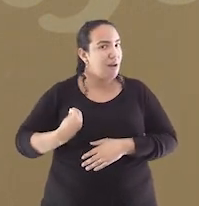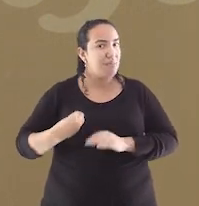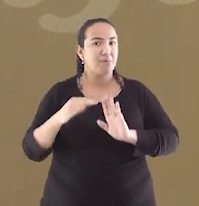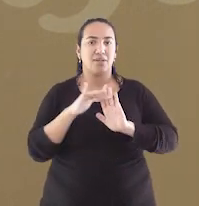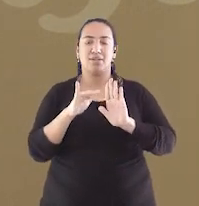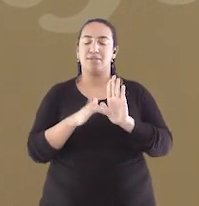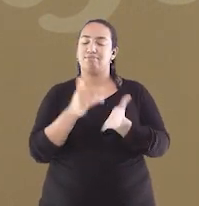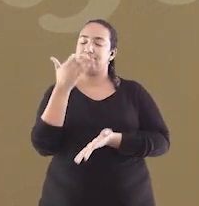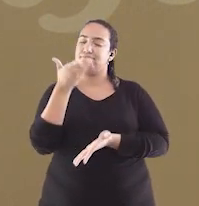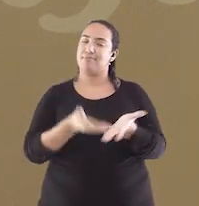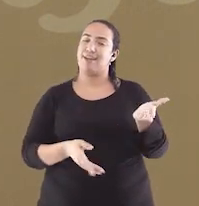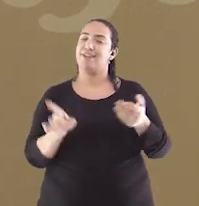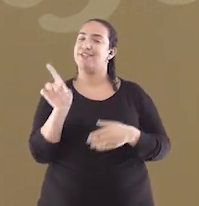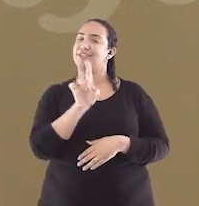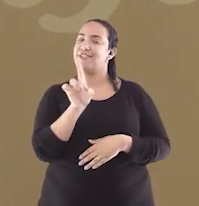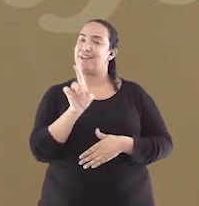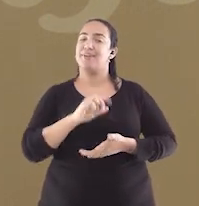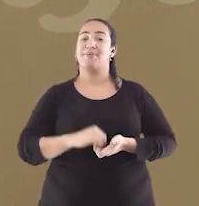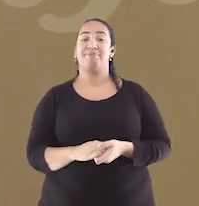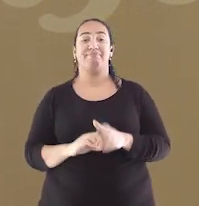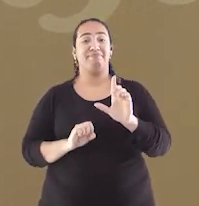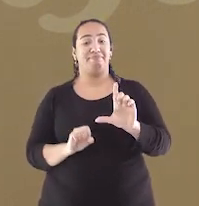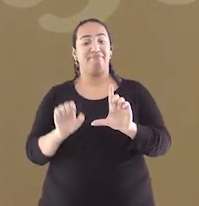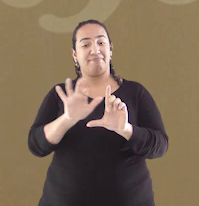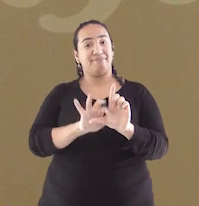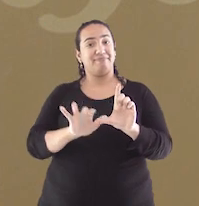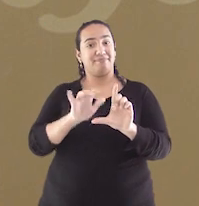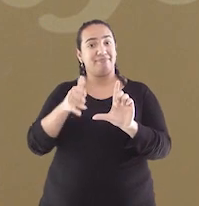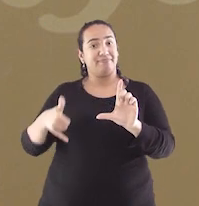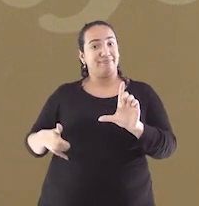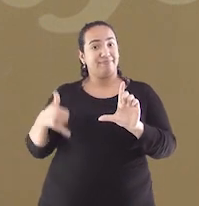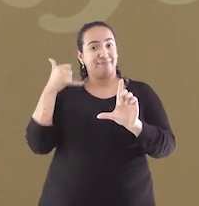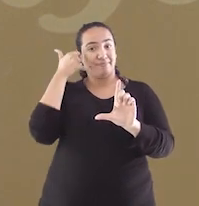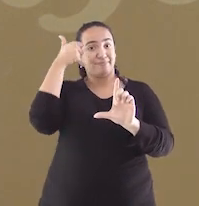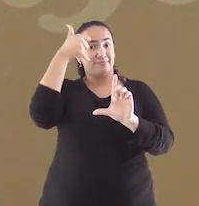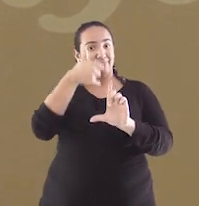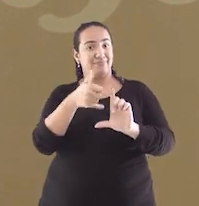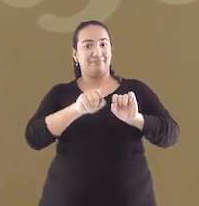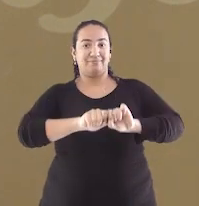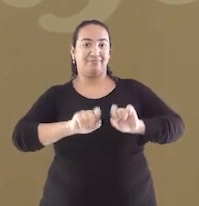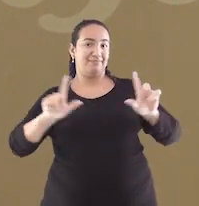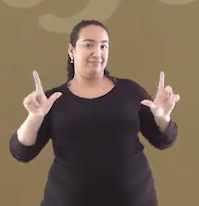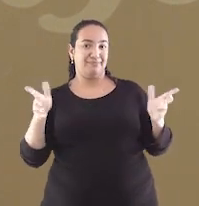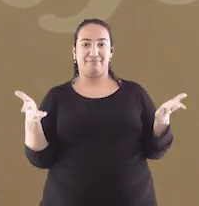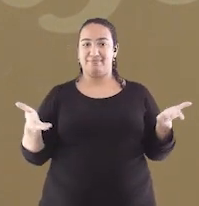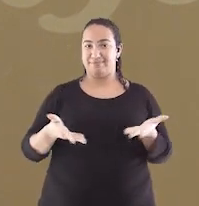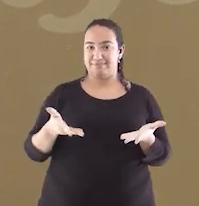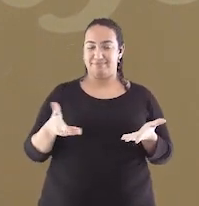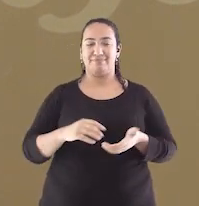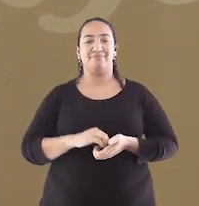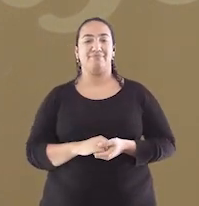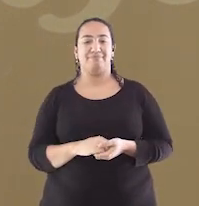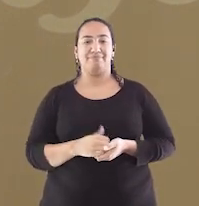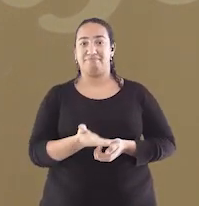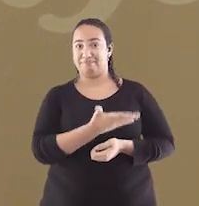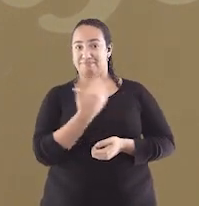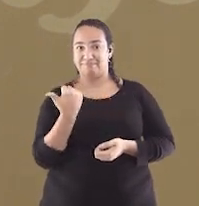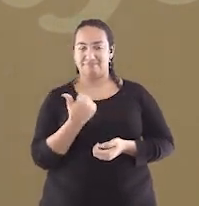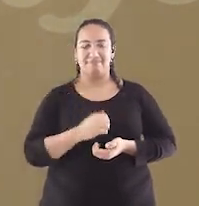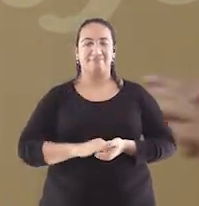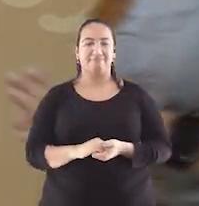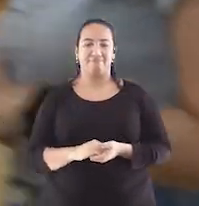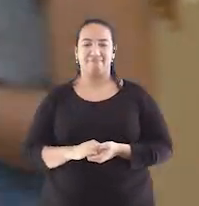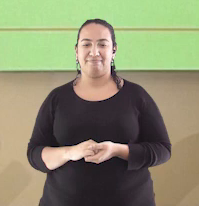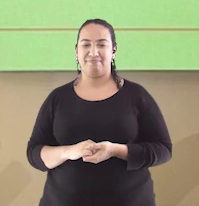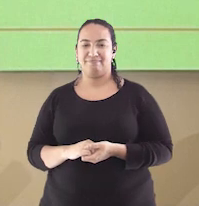aula, não perde tempo. Basta apontar a câmera do seu celular para o QR Code que está aparecendo aqui na tela. Vem comigo!